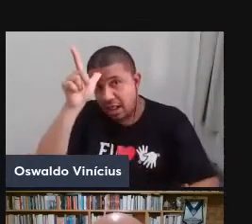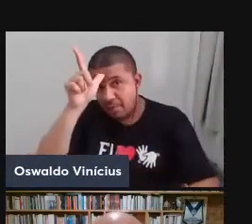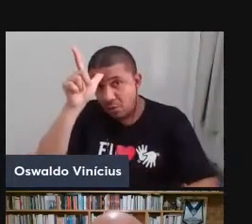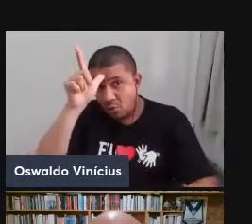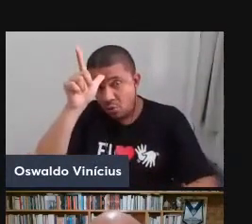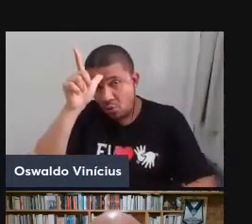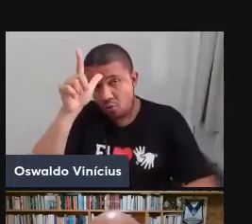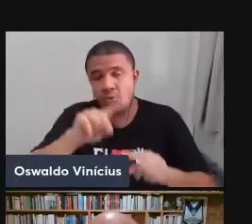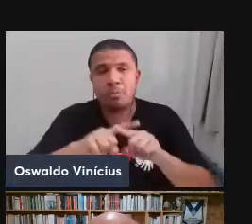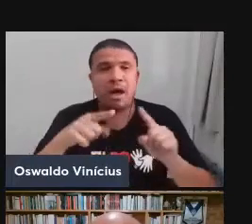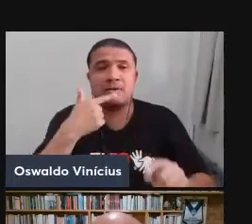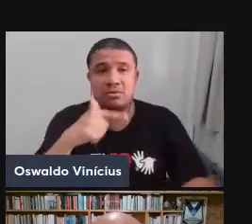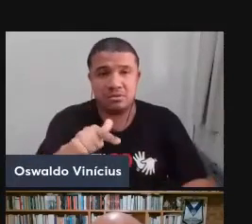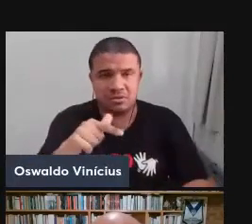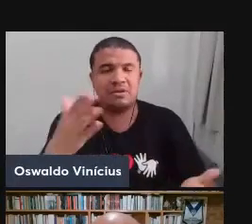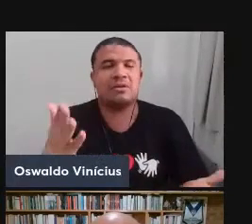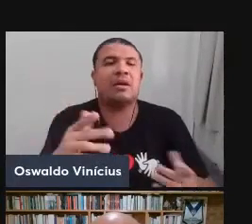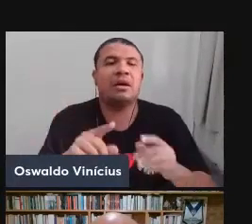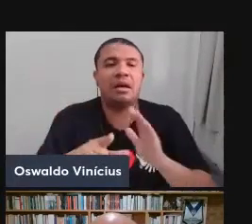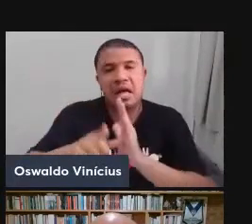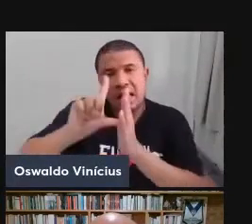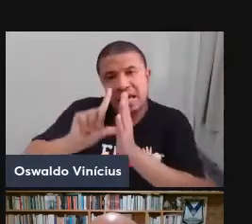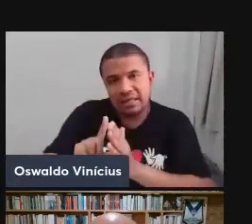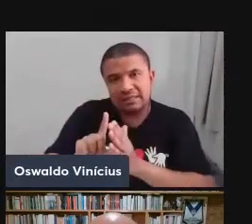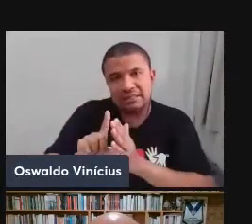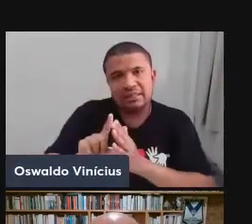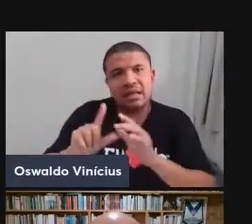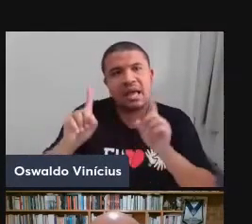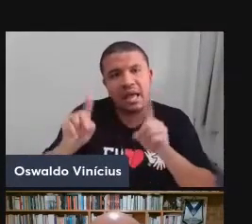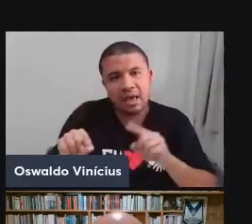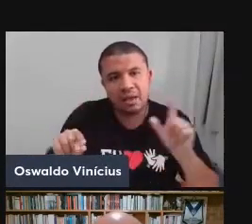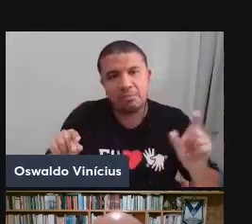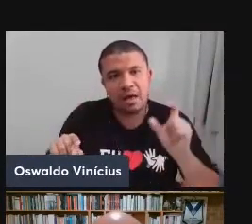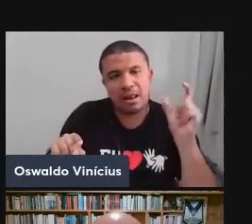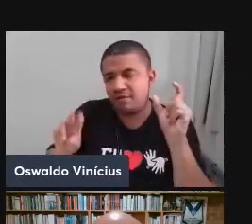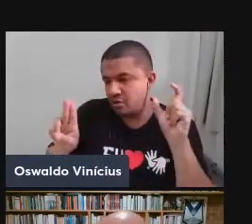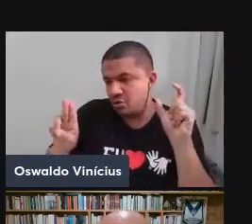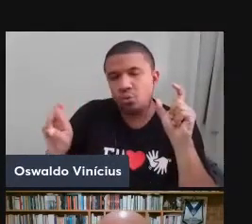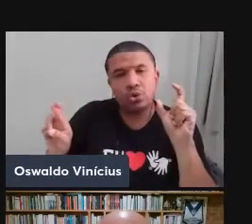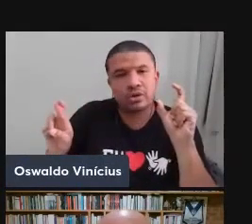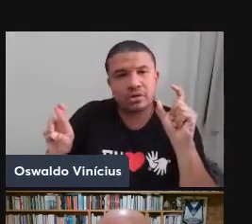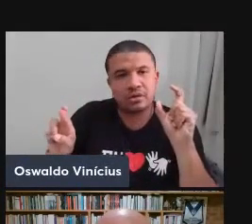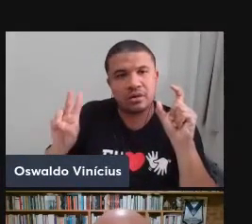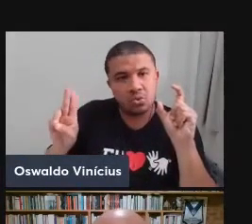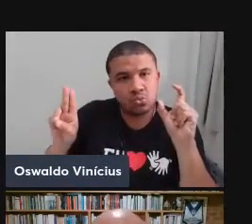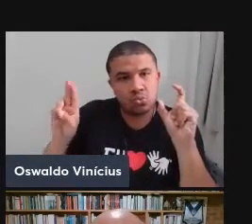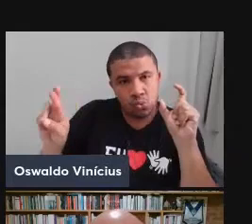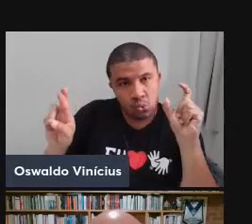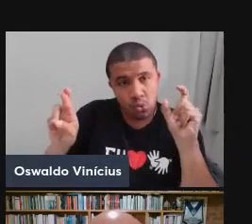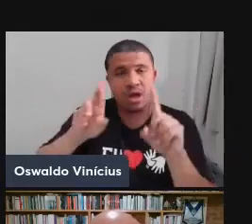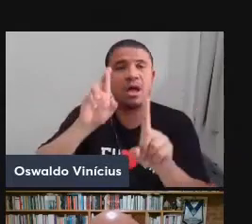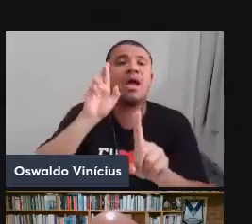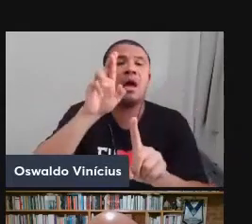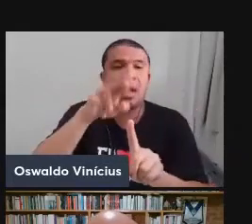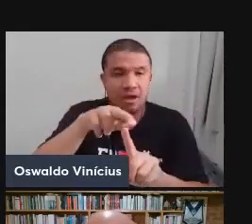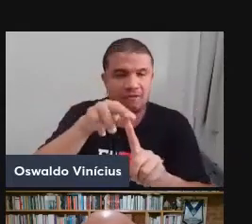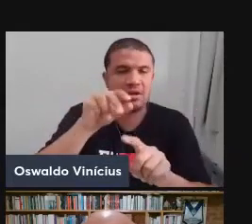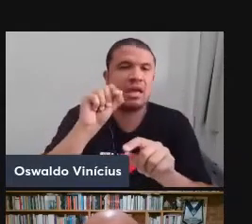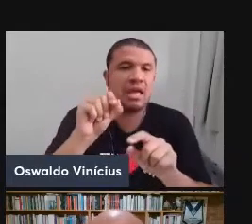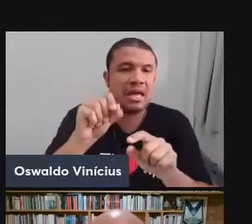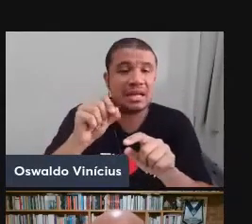mas eles colocam antes da palavra Stadt a palavra Ur, que faz referência à